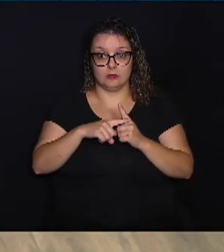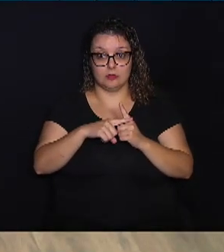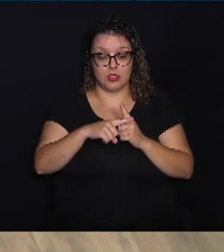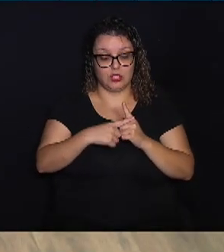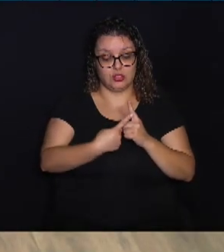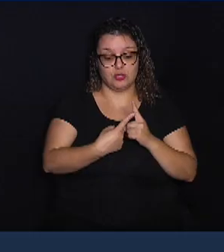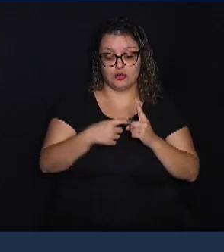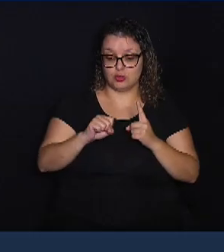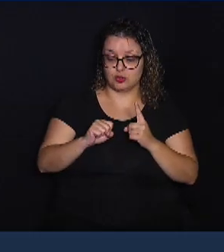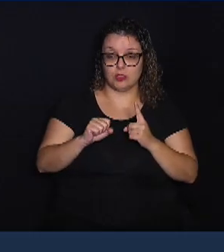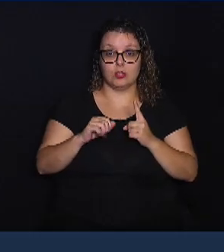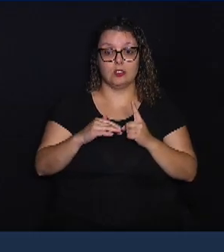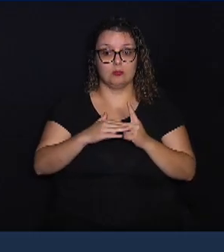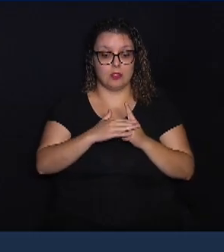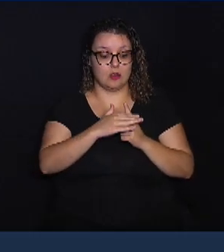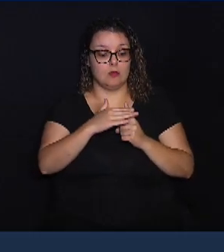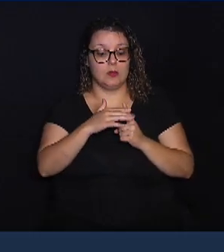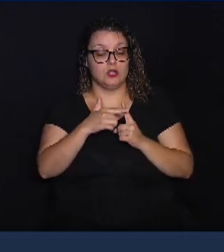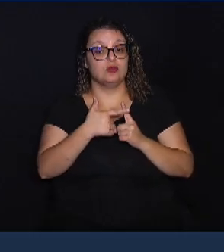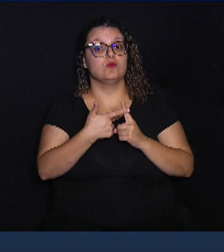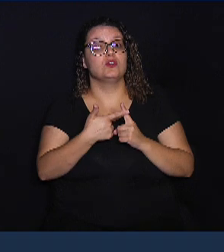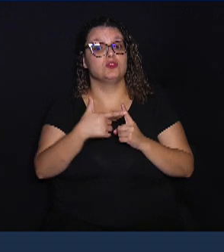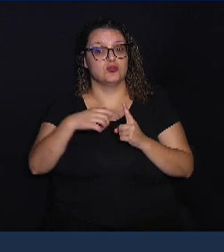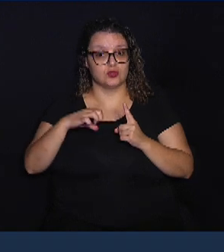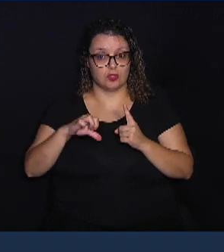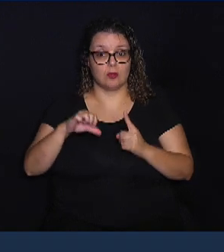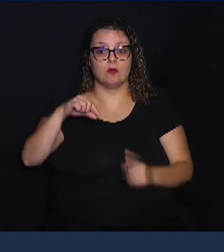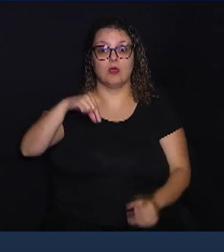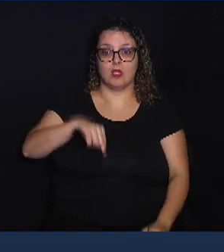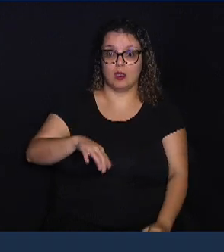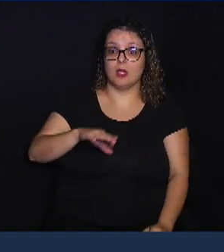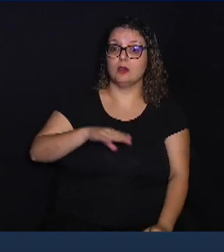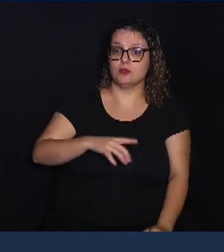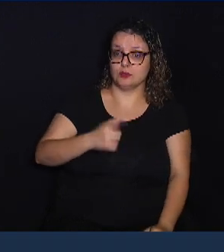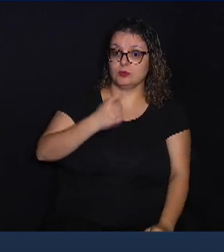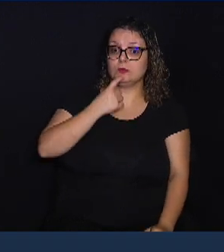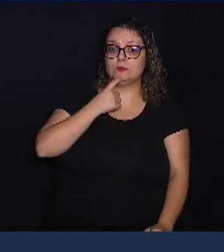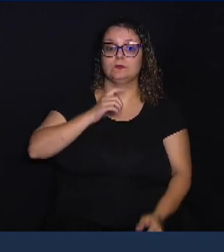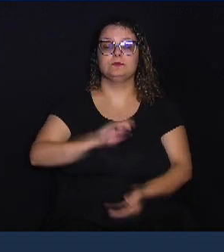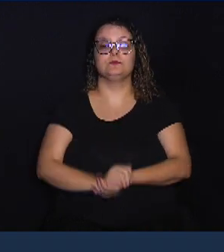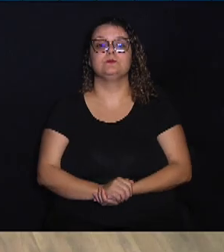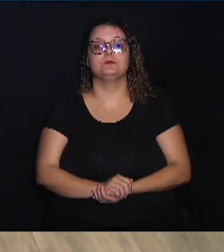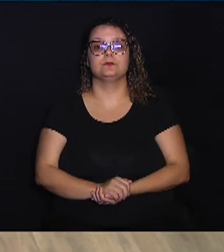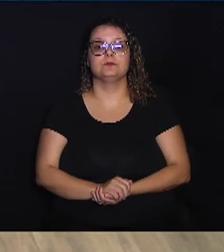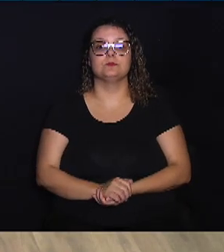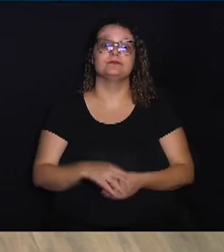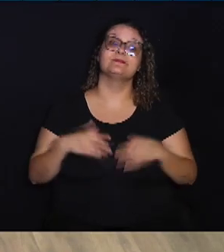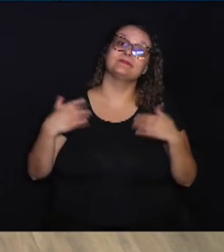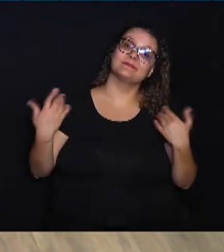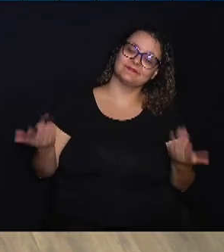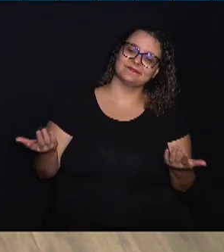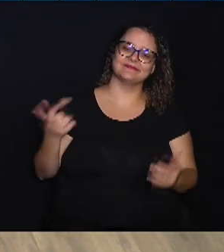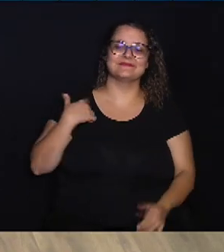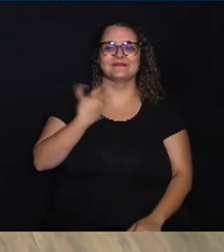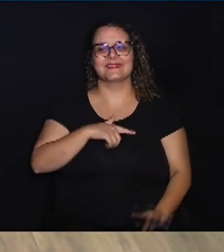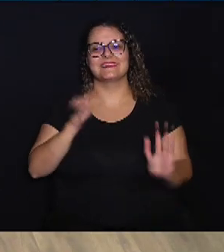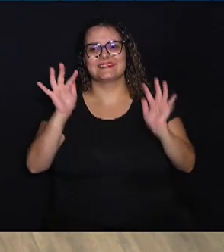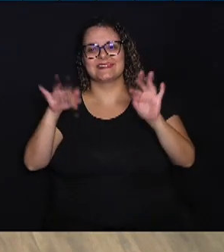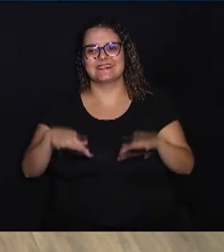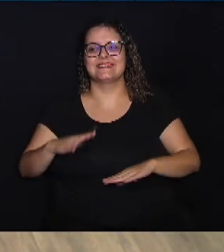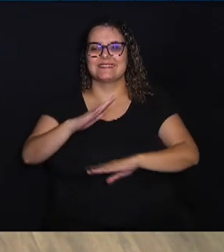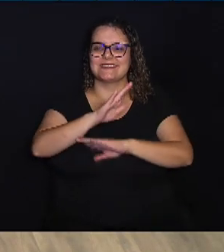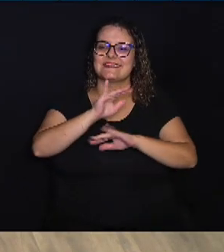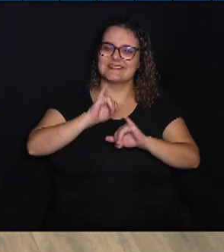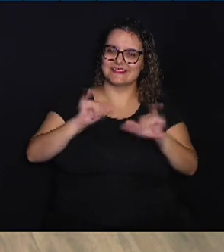mínima de 18 e a máxima de 29 graus. E com isso, a gente encerra o Câmara